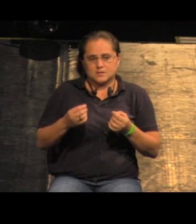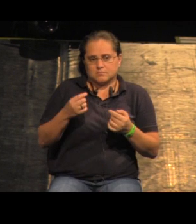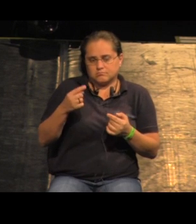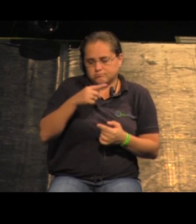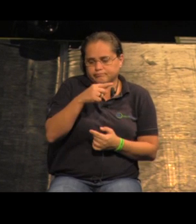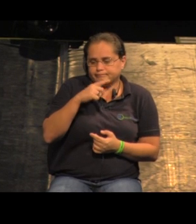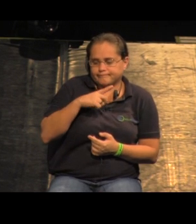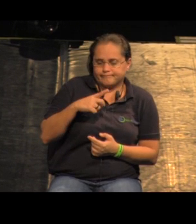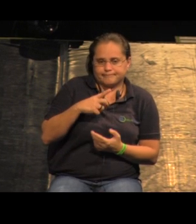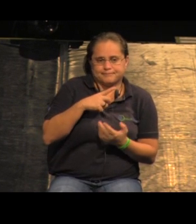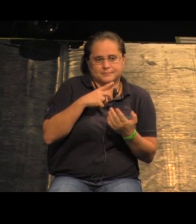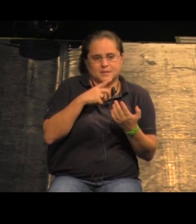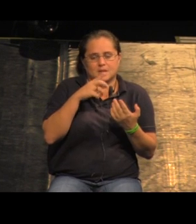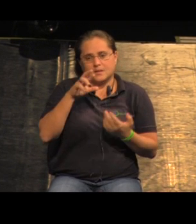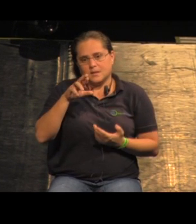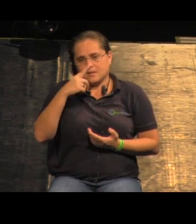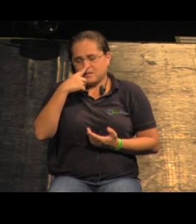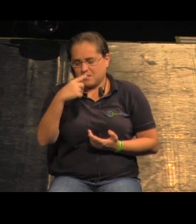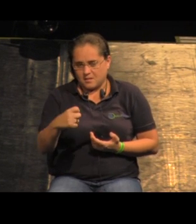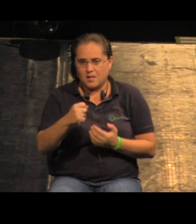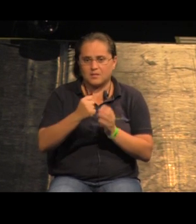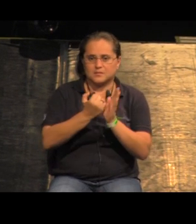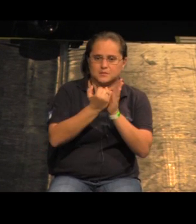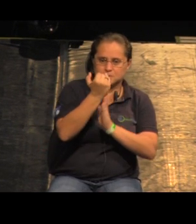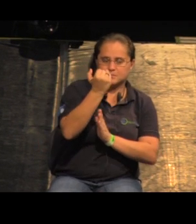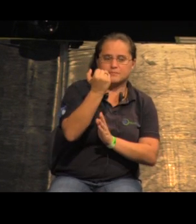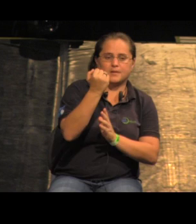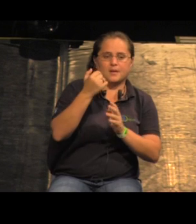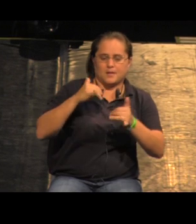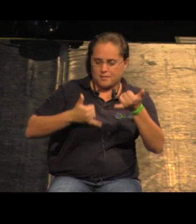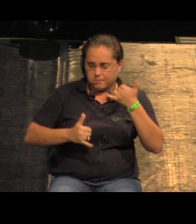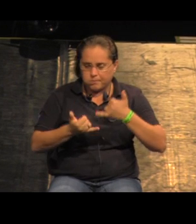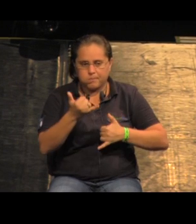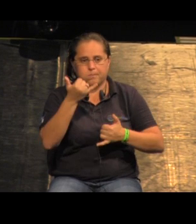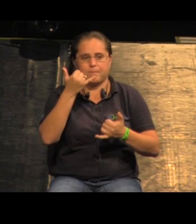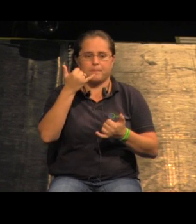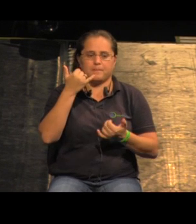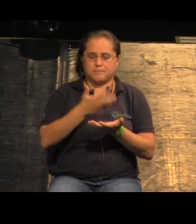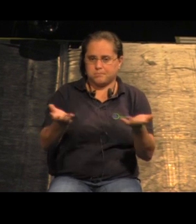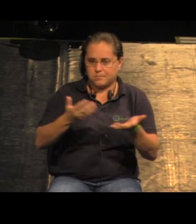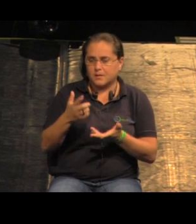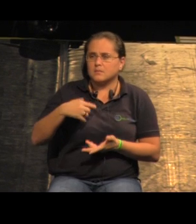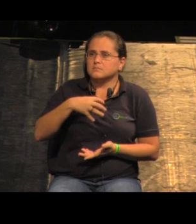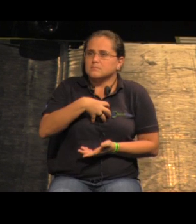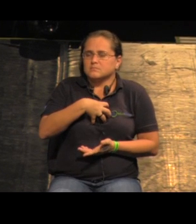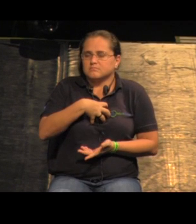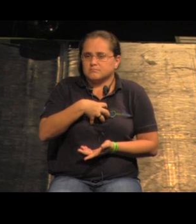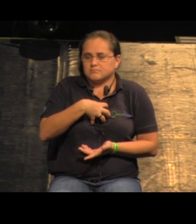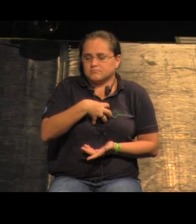negativas em demasia, resíduos a mais, consomem mais energia do que geram, então para a gente faria sentido